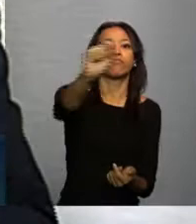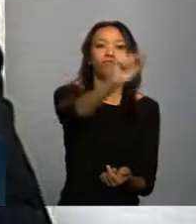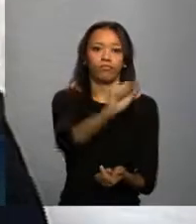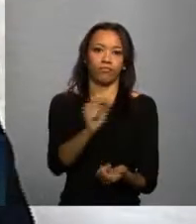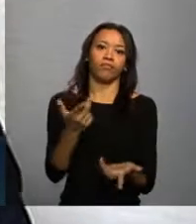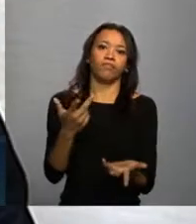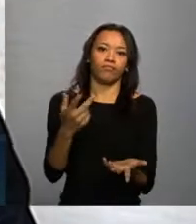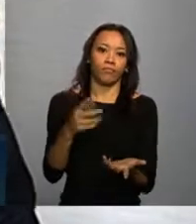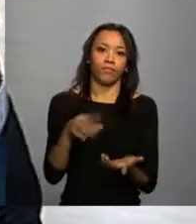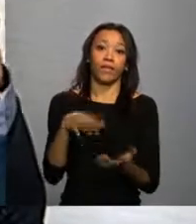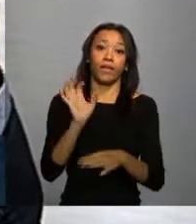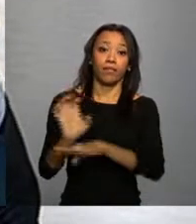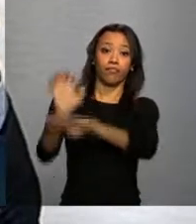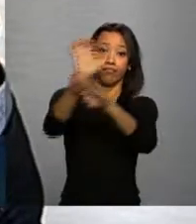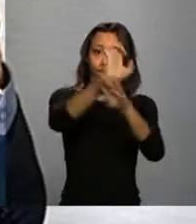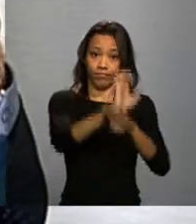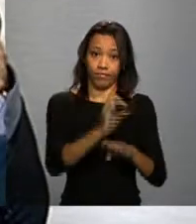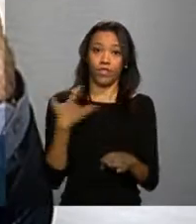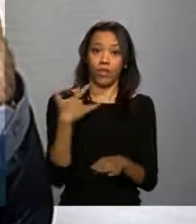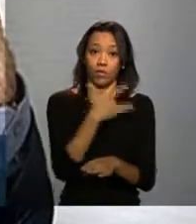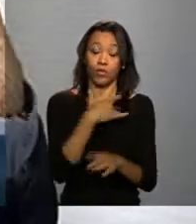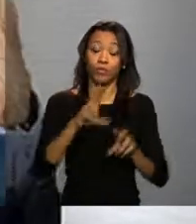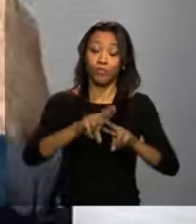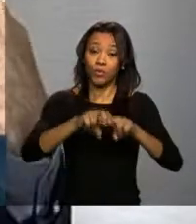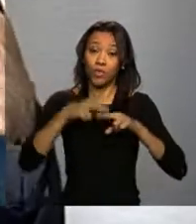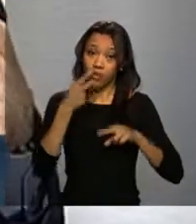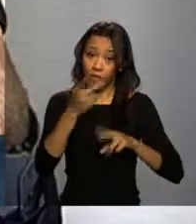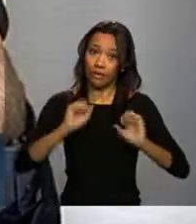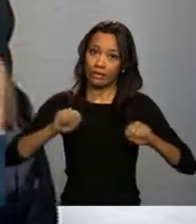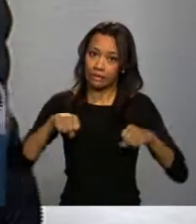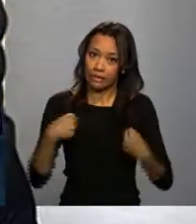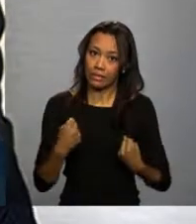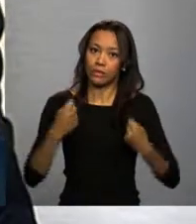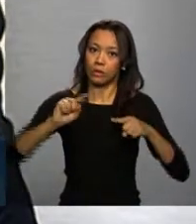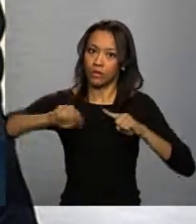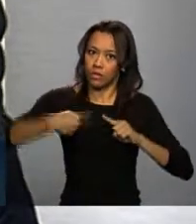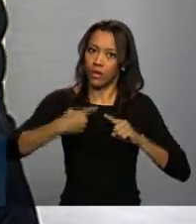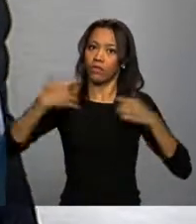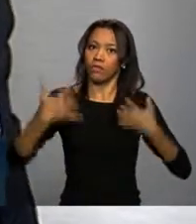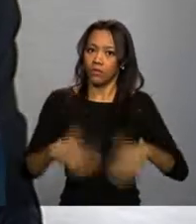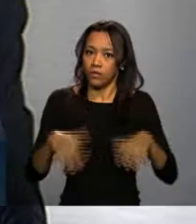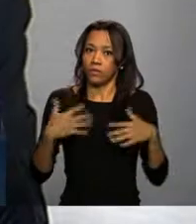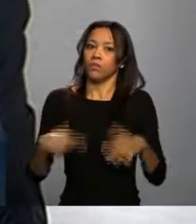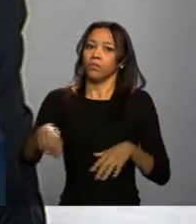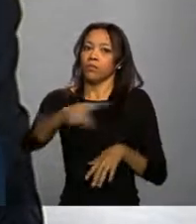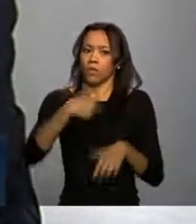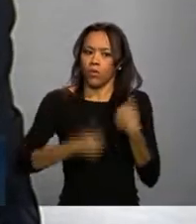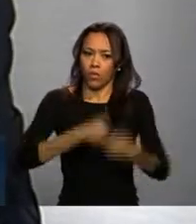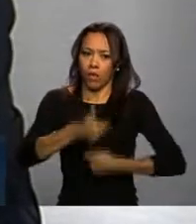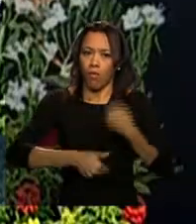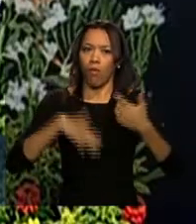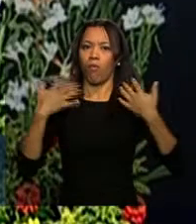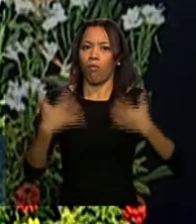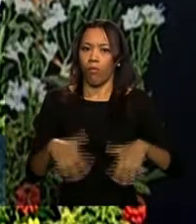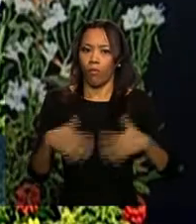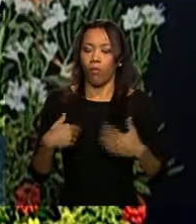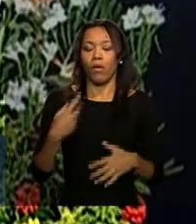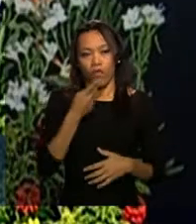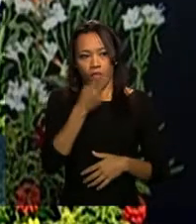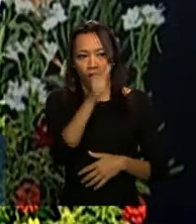Portanto, eu considero um grande desafio esse momento, desafiador o momento que nós estamos vivendo. Então, João, eu acho que era